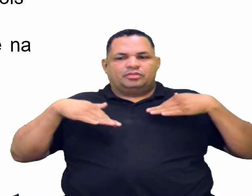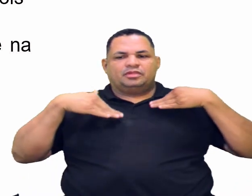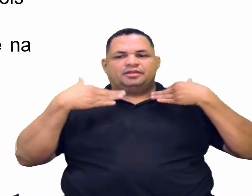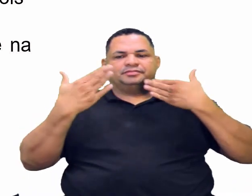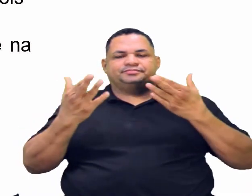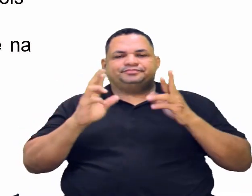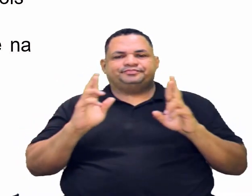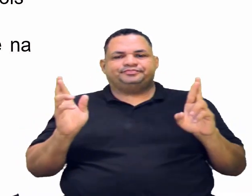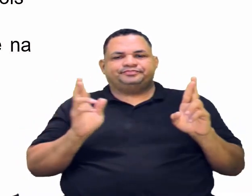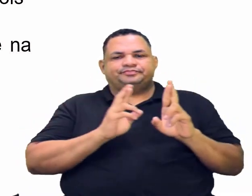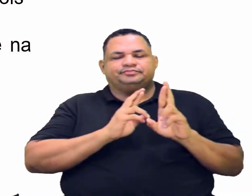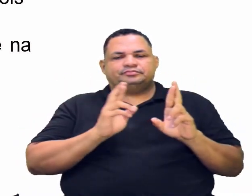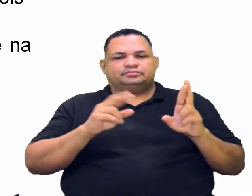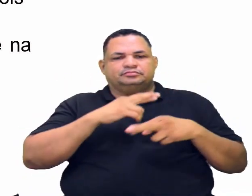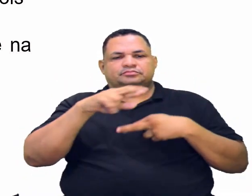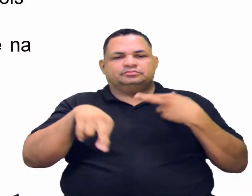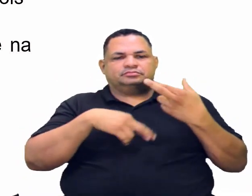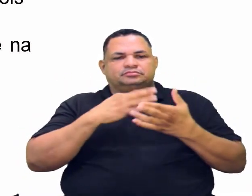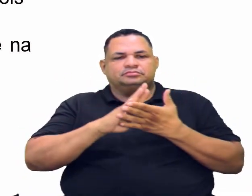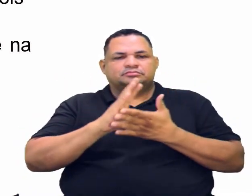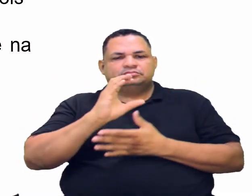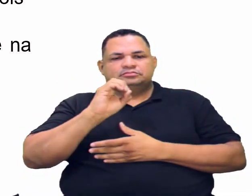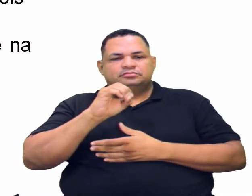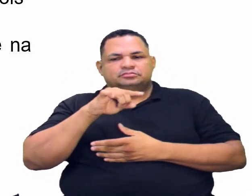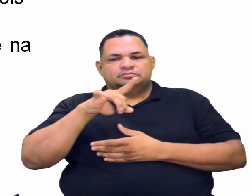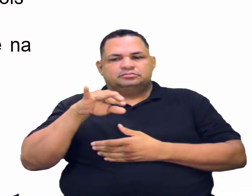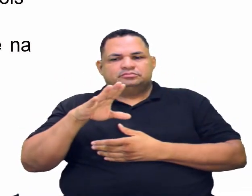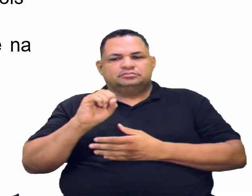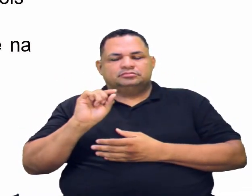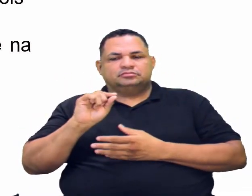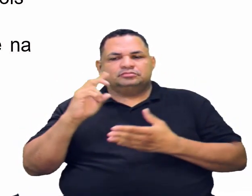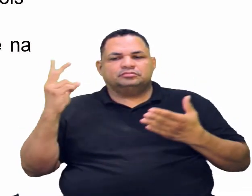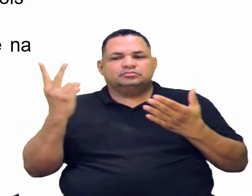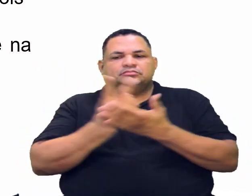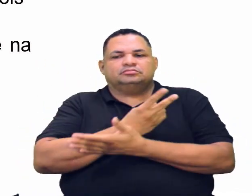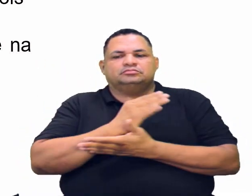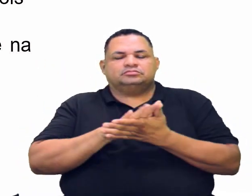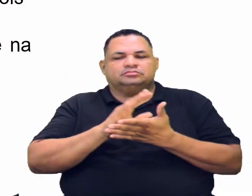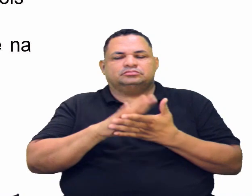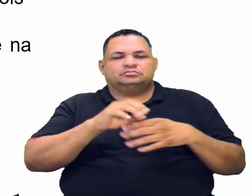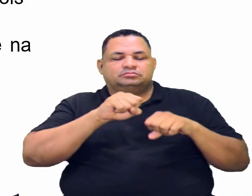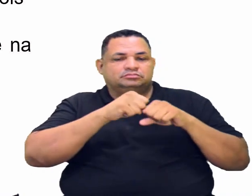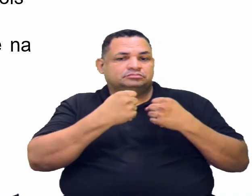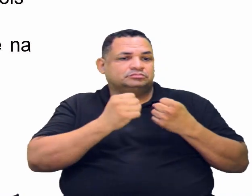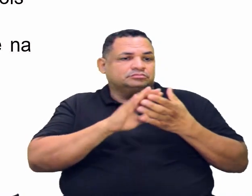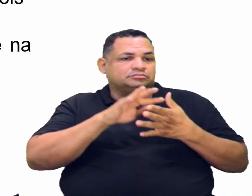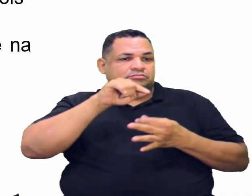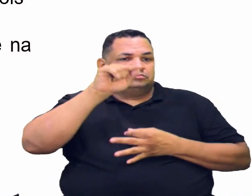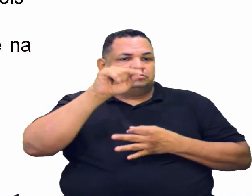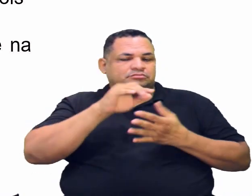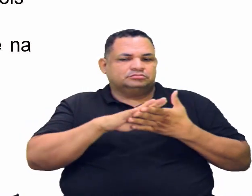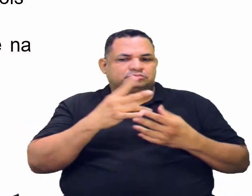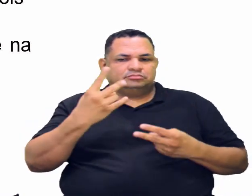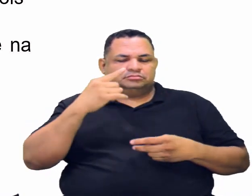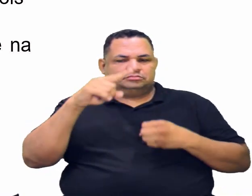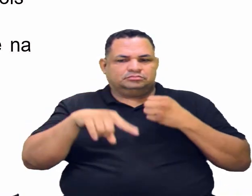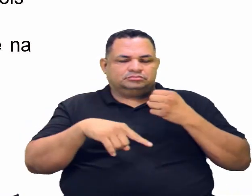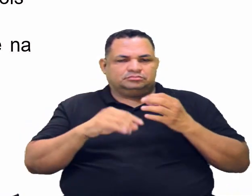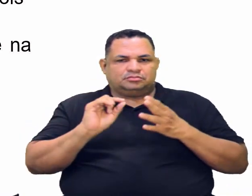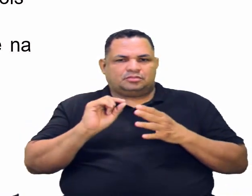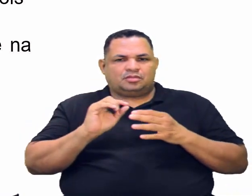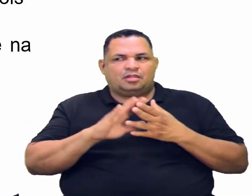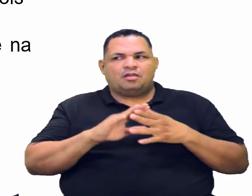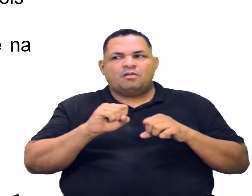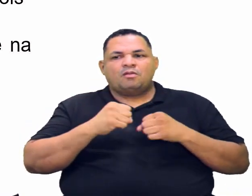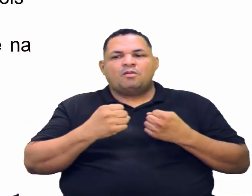a reação com o ozônio, o que acontece? Tem a quebra dessa ligação entre esses dois carbonos. Não é a